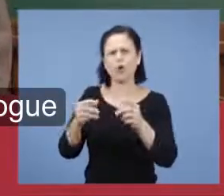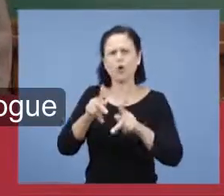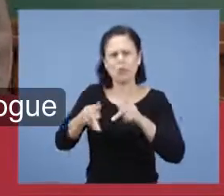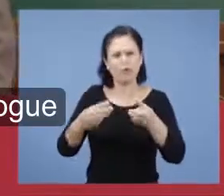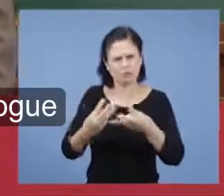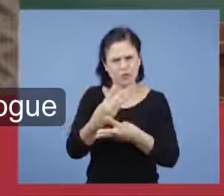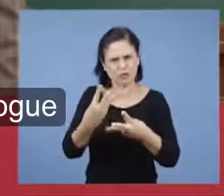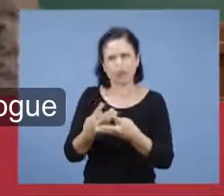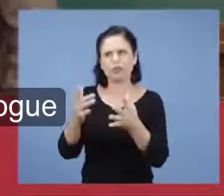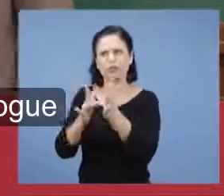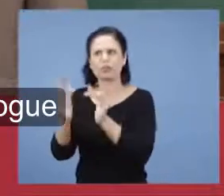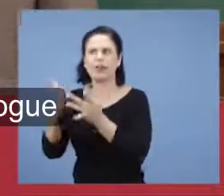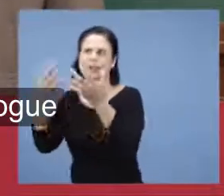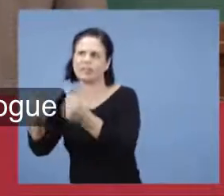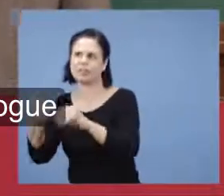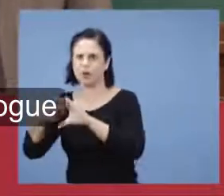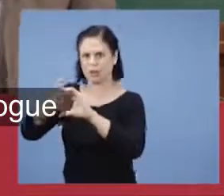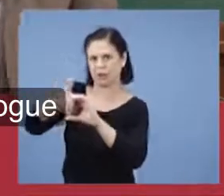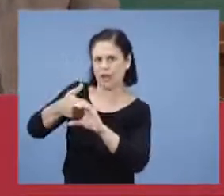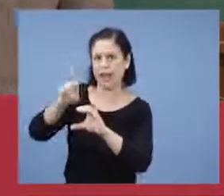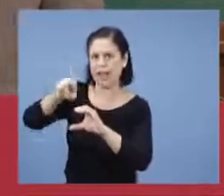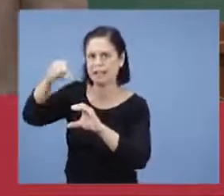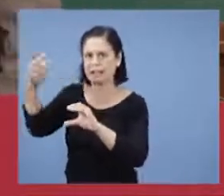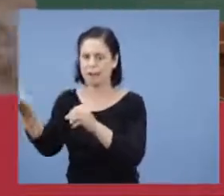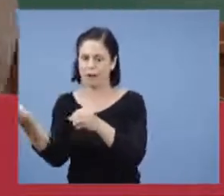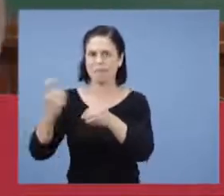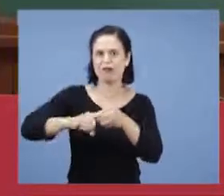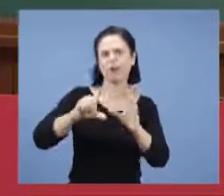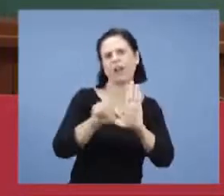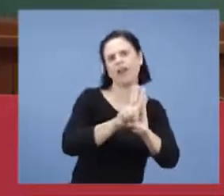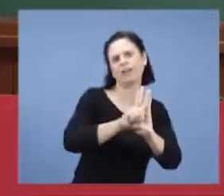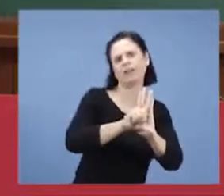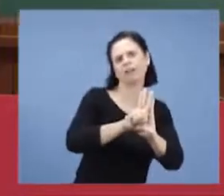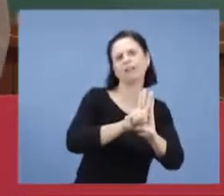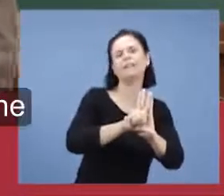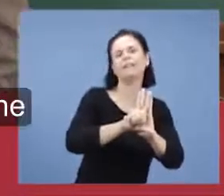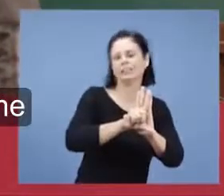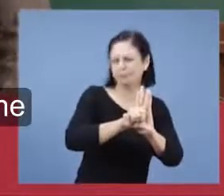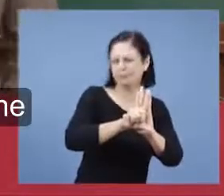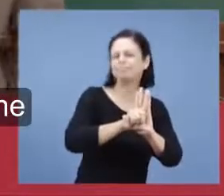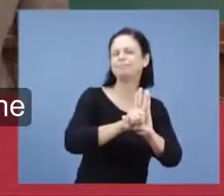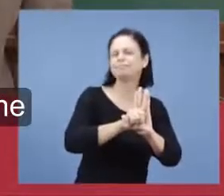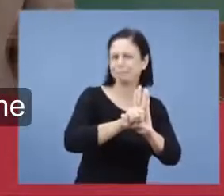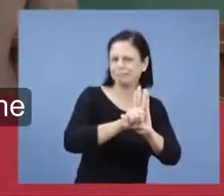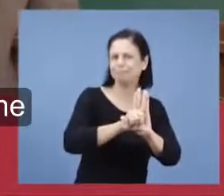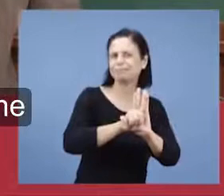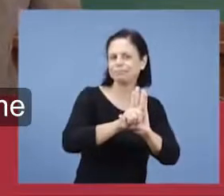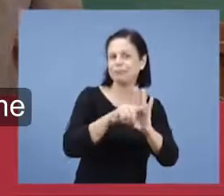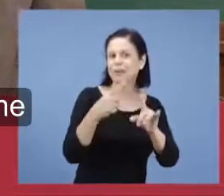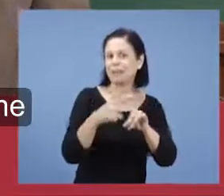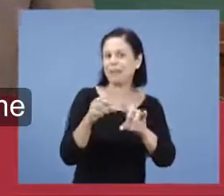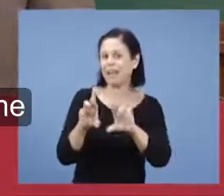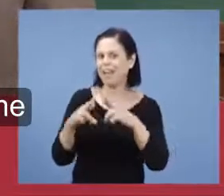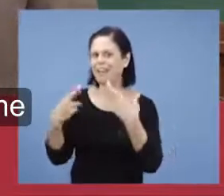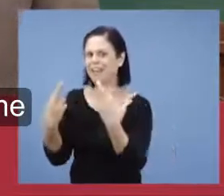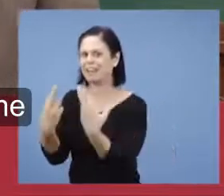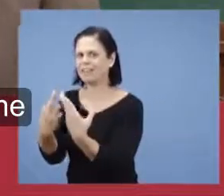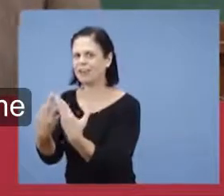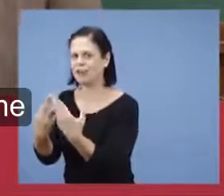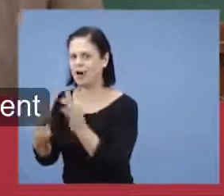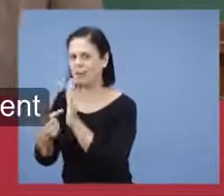cristianismo. Então, era sinagoga. Quer dizer, eles em vez de se reunir como igreja, se reuniu como sinagoga.